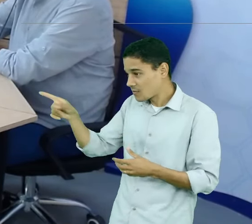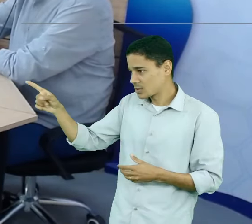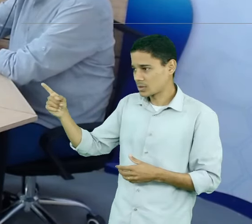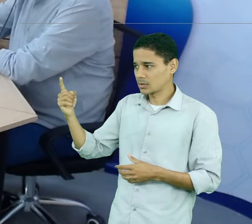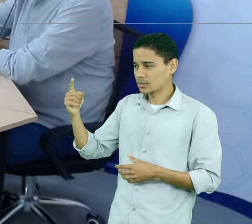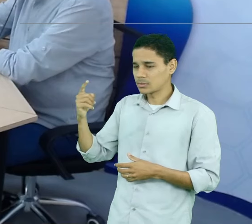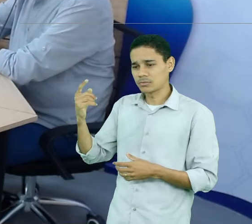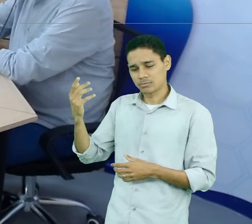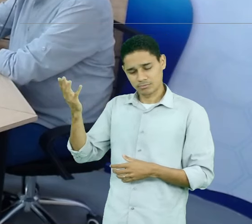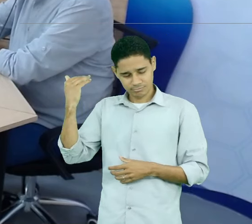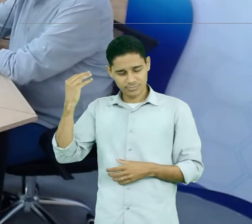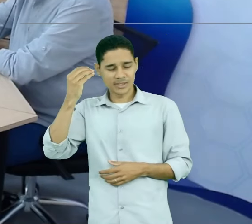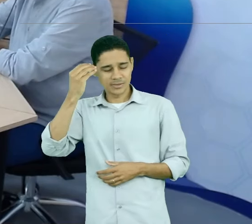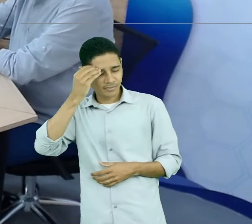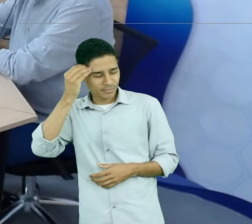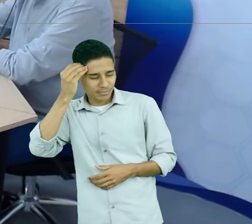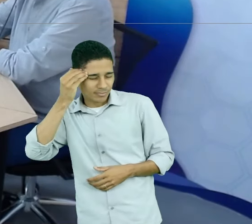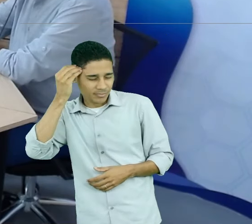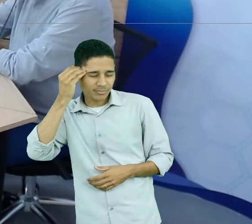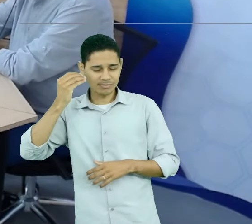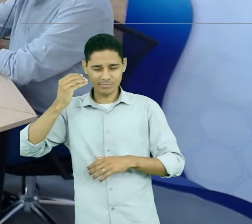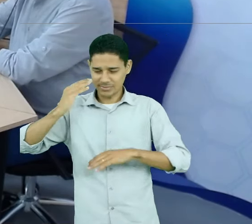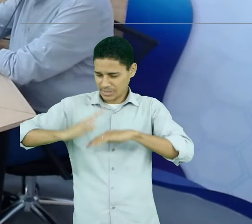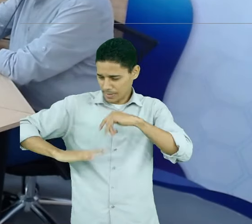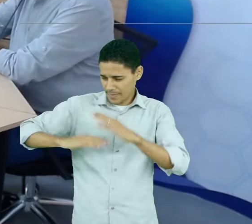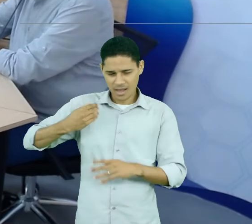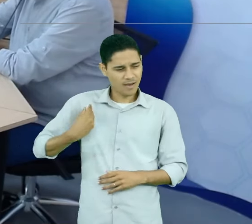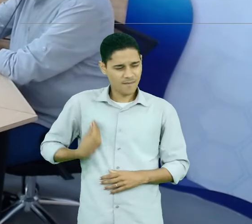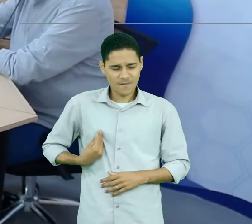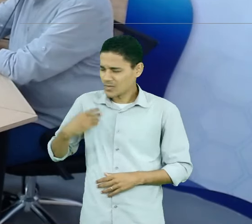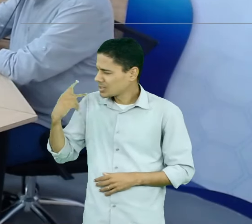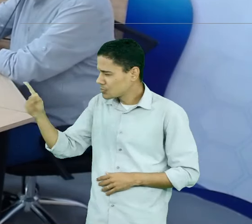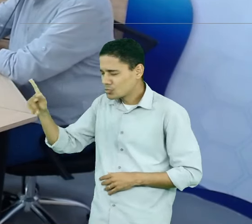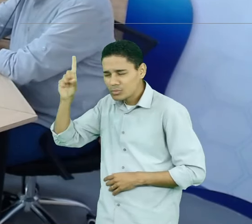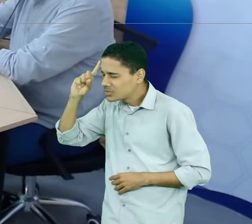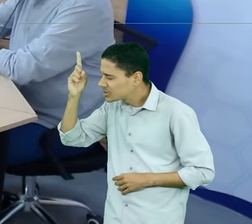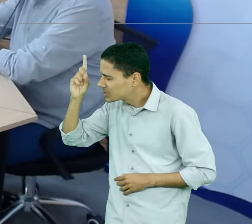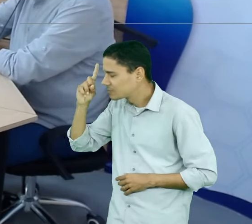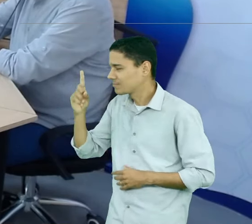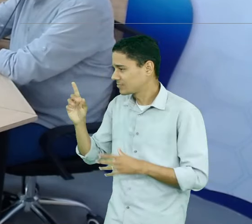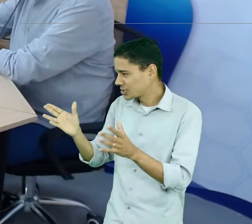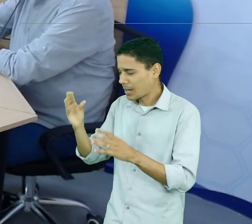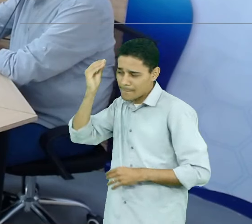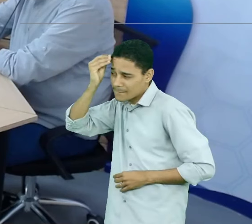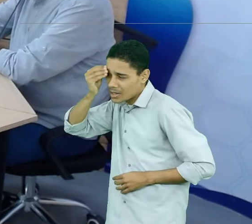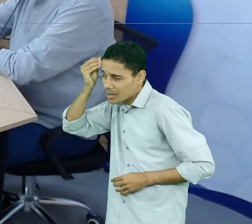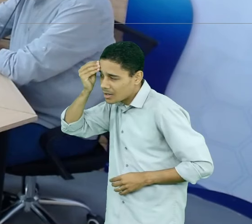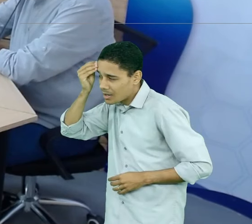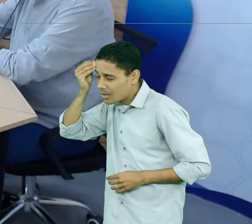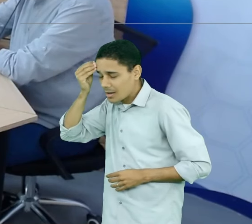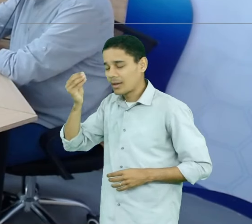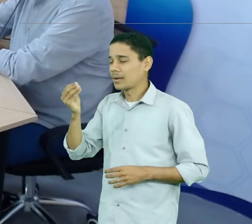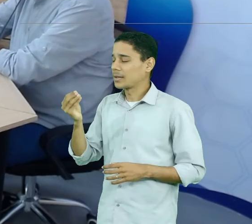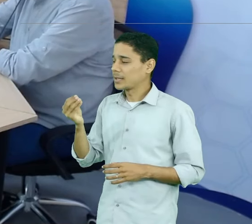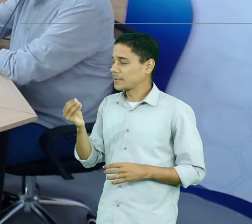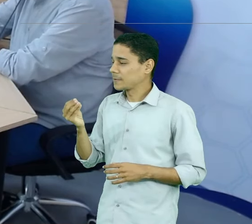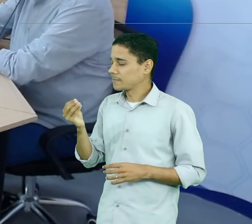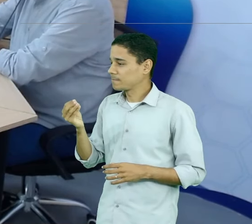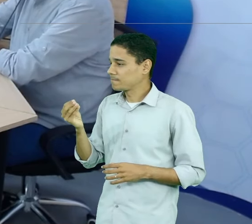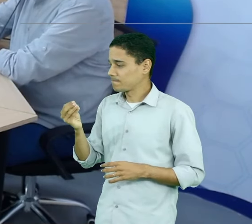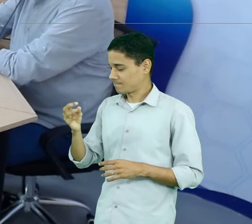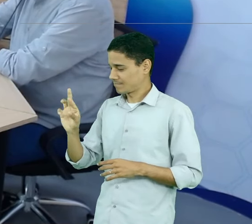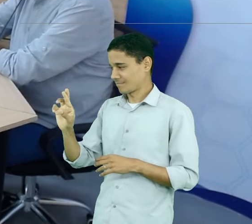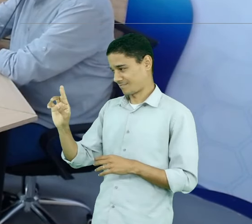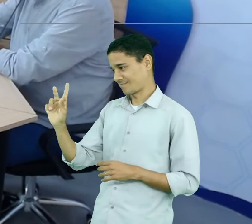pessoais, profissionais, no seu dia a dia, de vivência de recursos humanos,